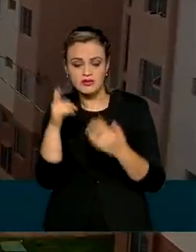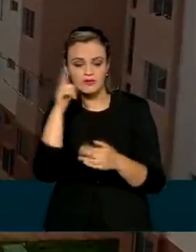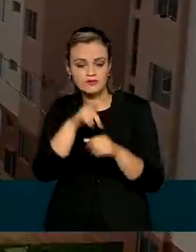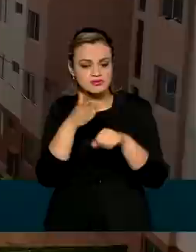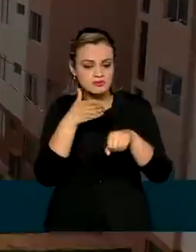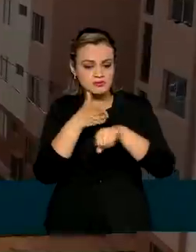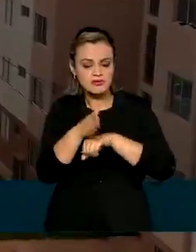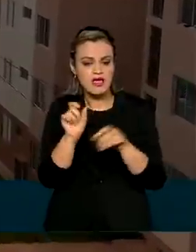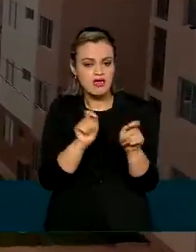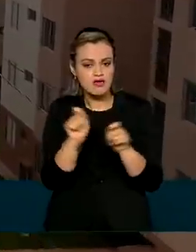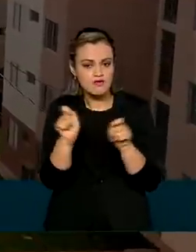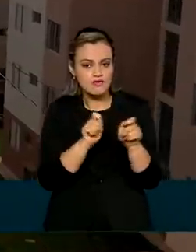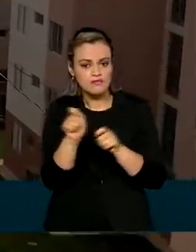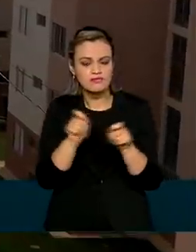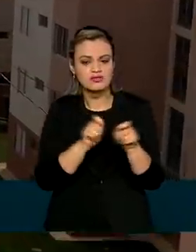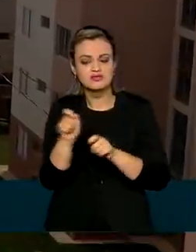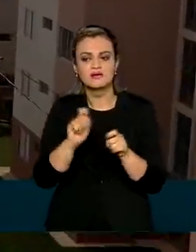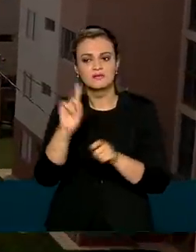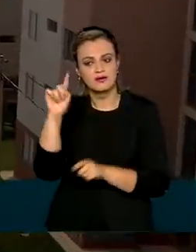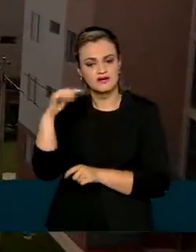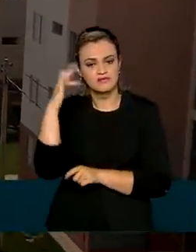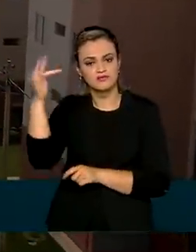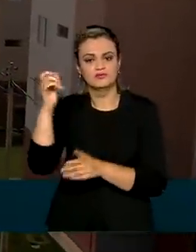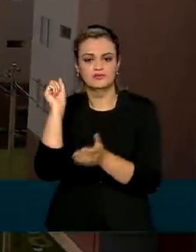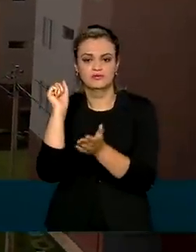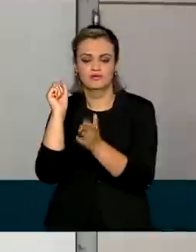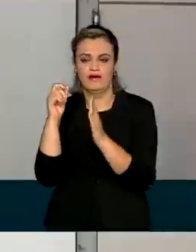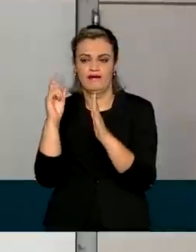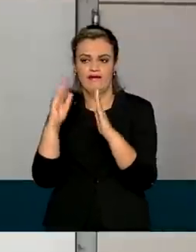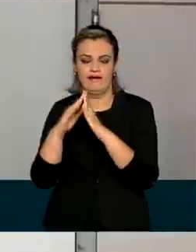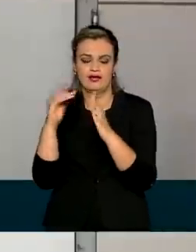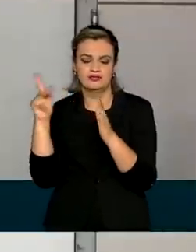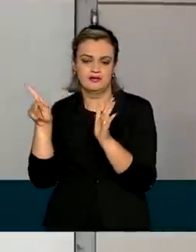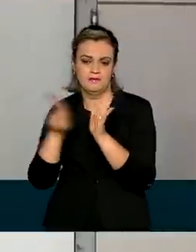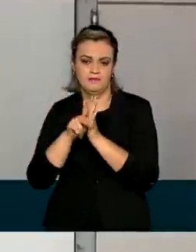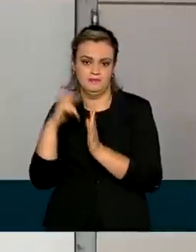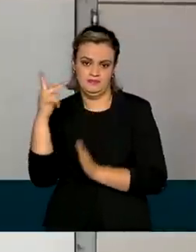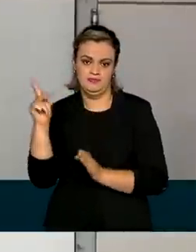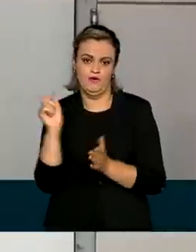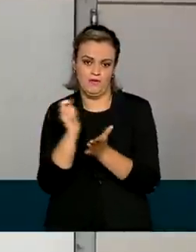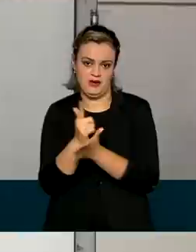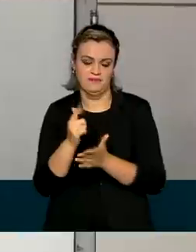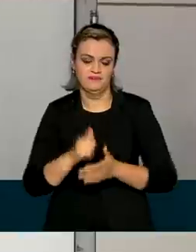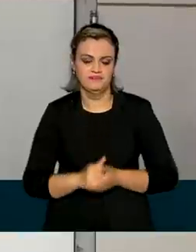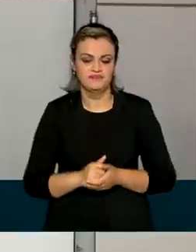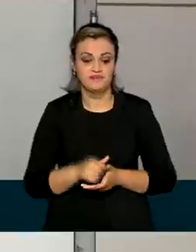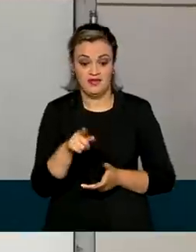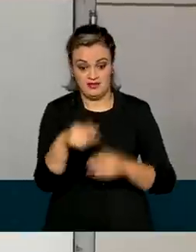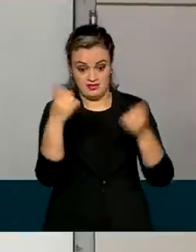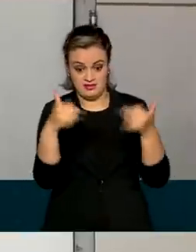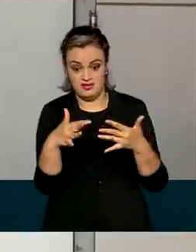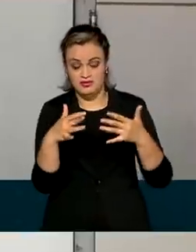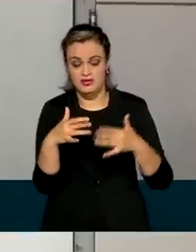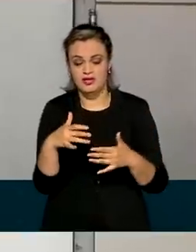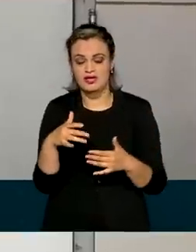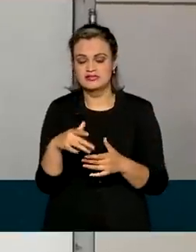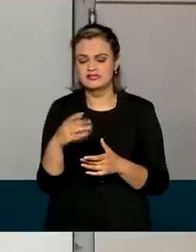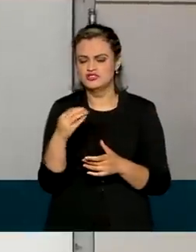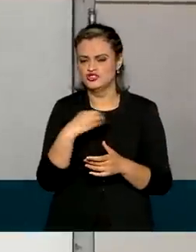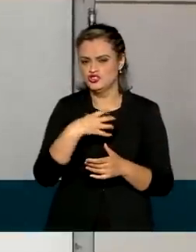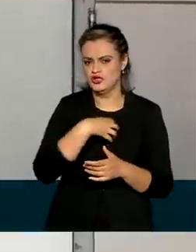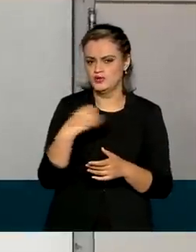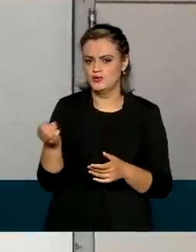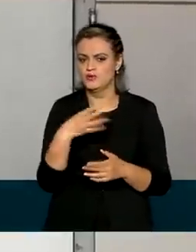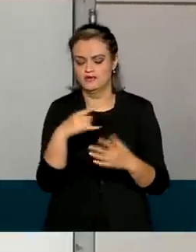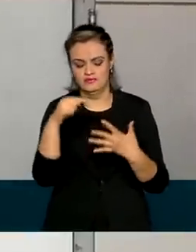possam economizar para adquirir a casa própria. Essa nova hipótese de modalidade de atendimento está